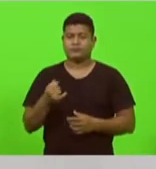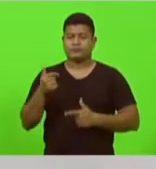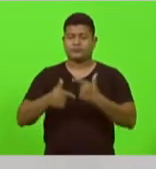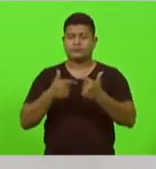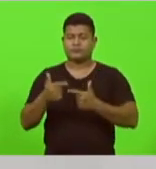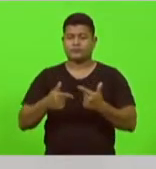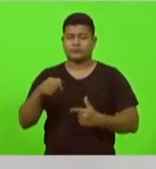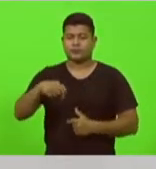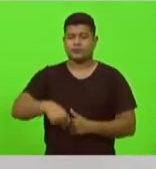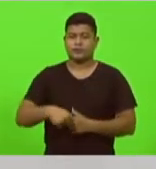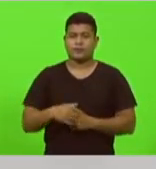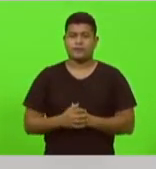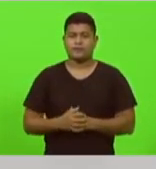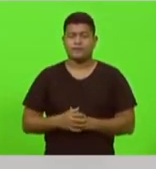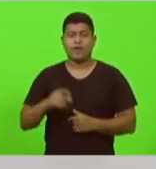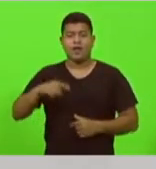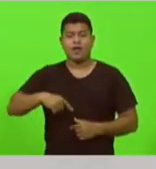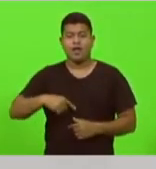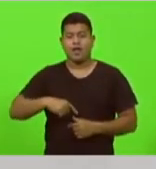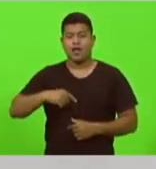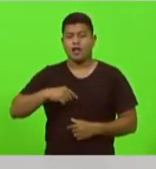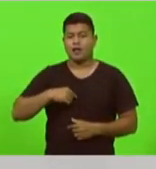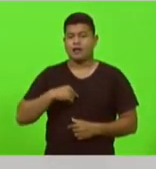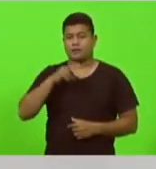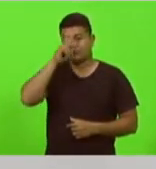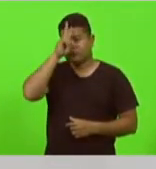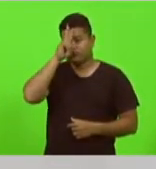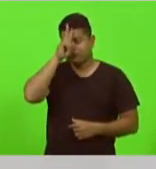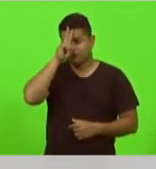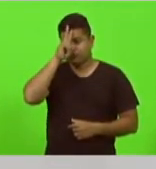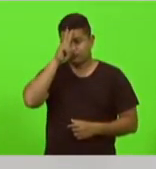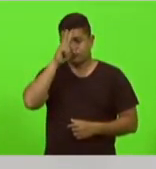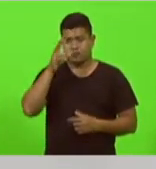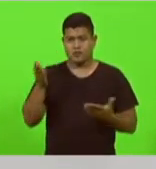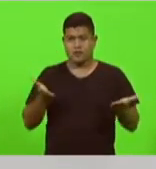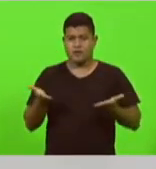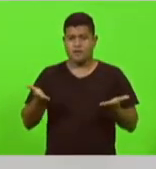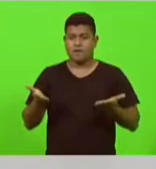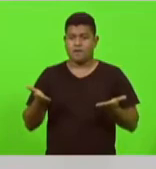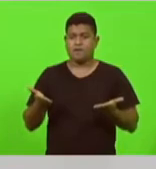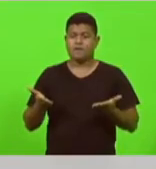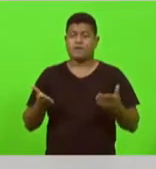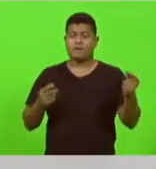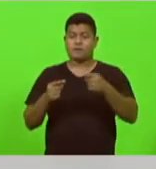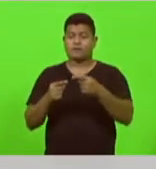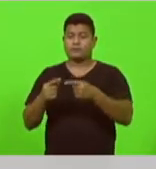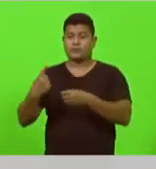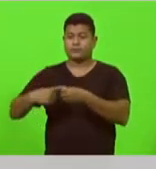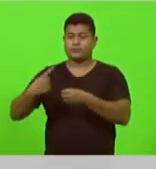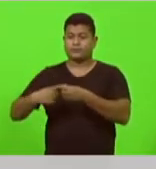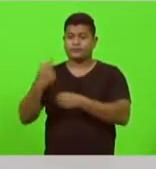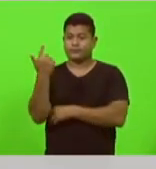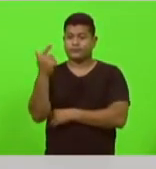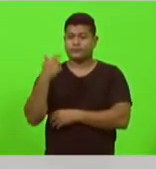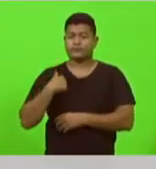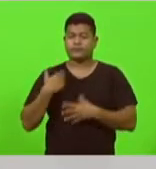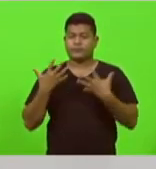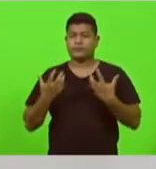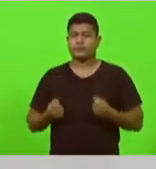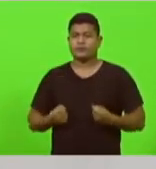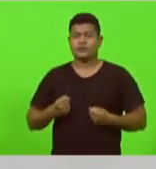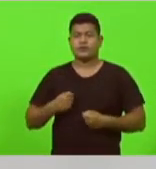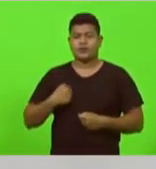Esse é um momento histórico para a minha querida cidade de Gaspar, que assumo com muita responsabilidade. Governei Gaspar por três